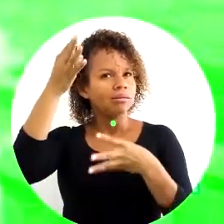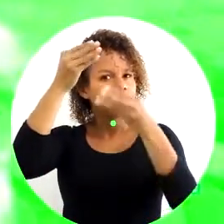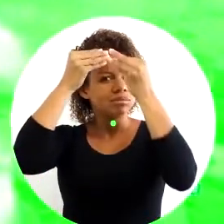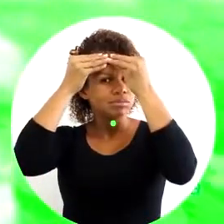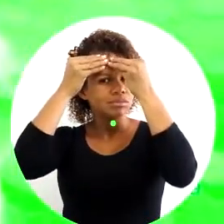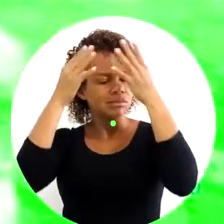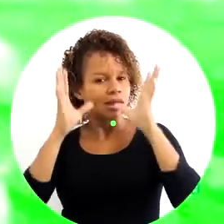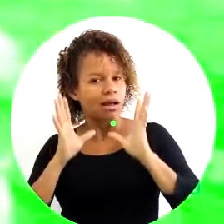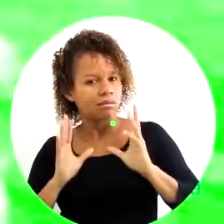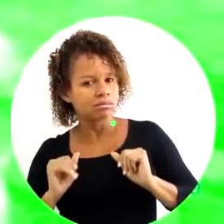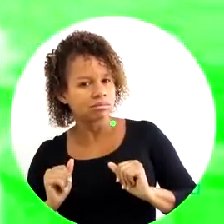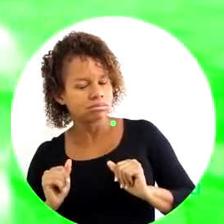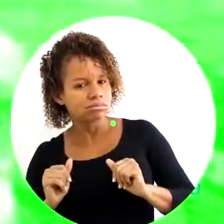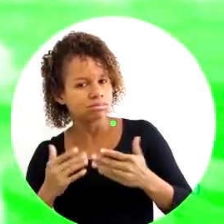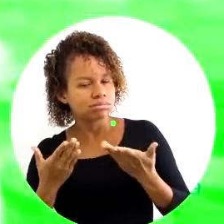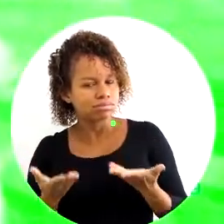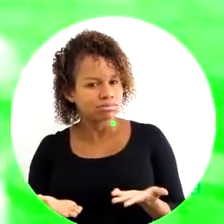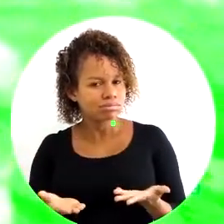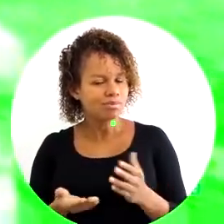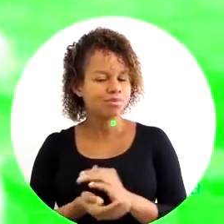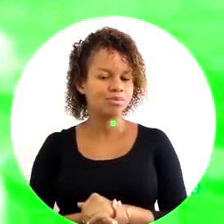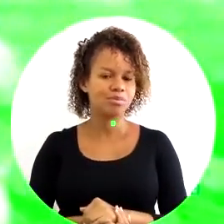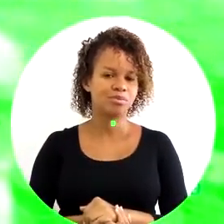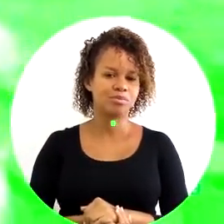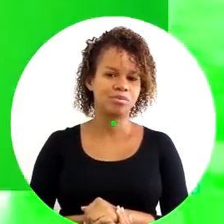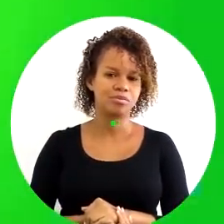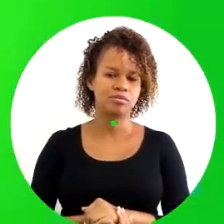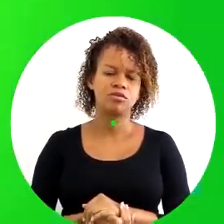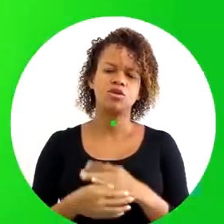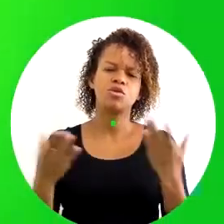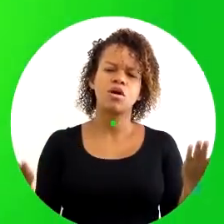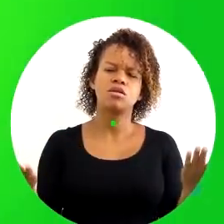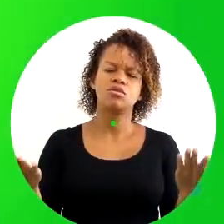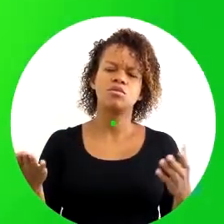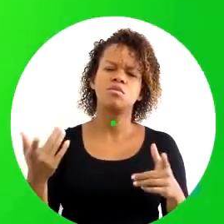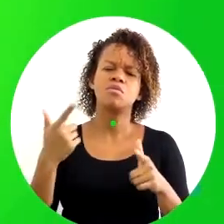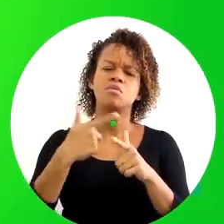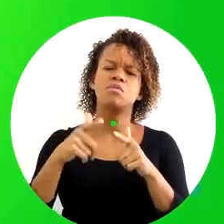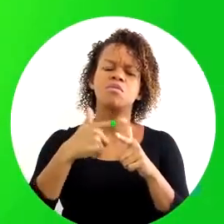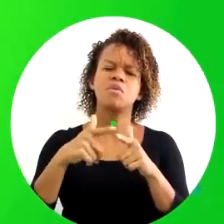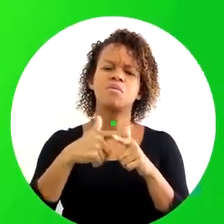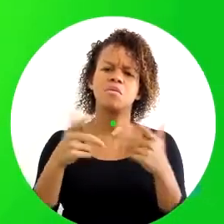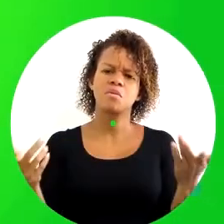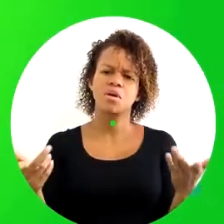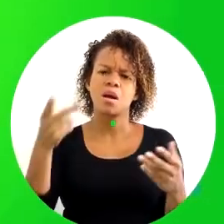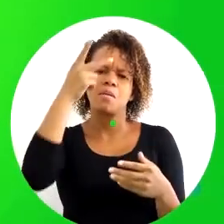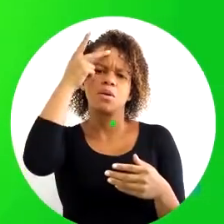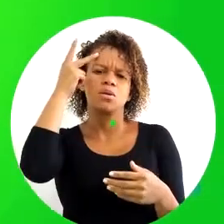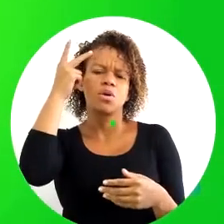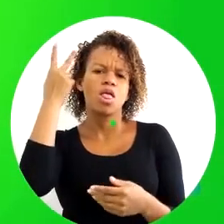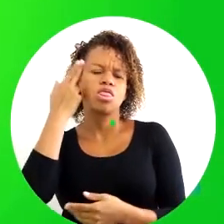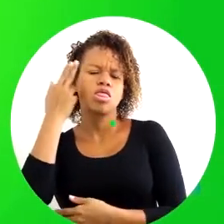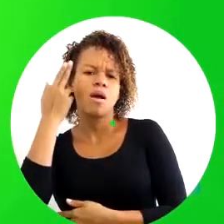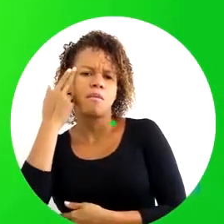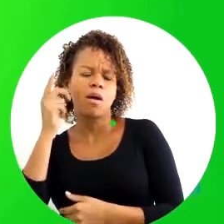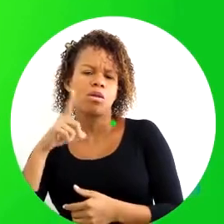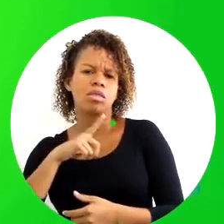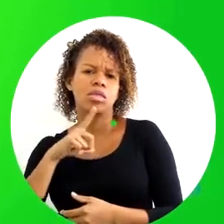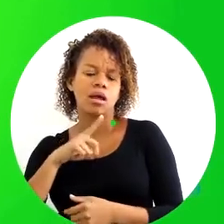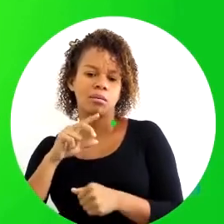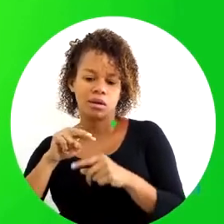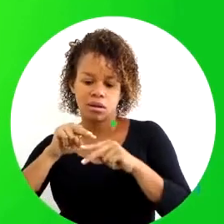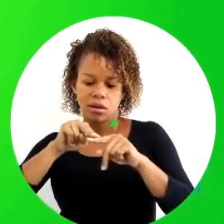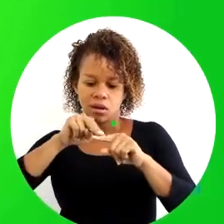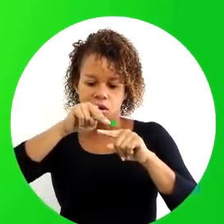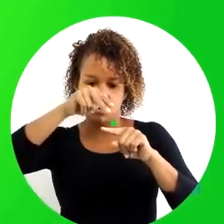cabeça? Está tranquilo? Pois é, quais são os principais problemas que as pessoas comuns têm